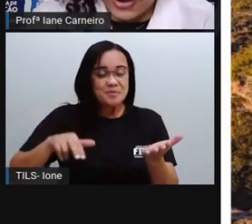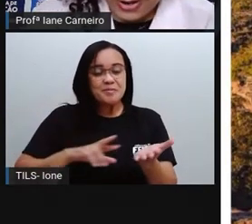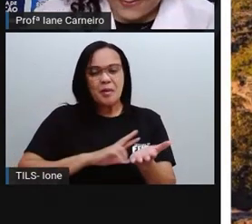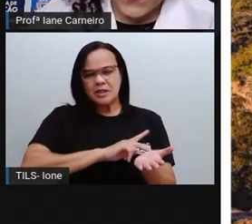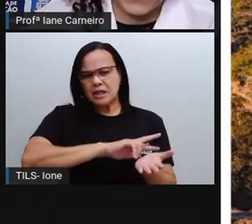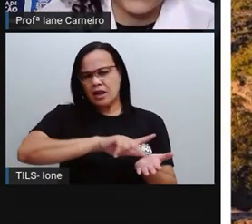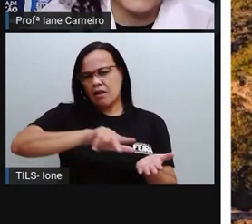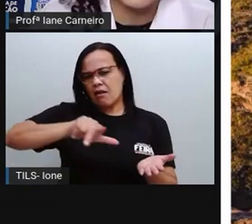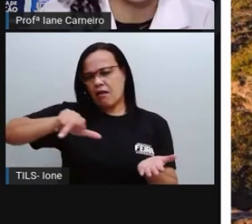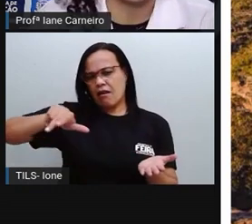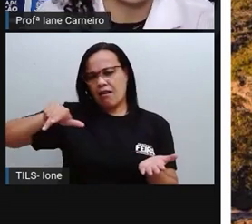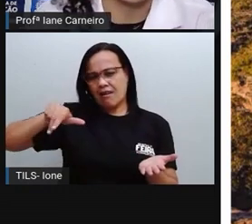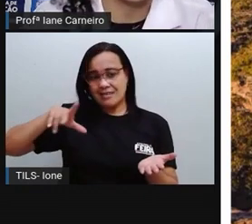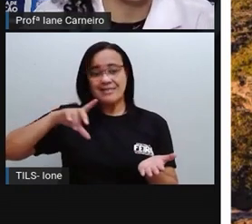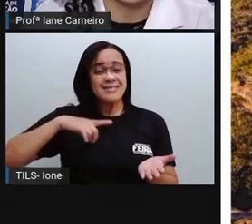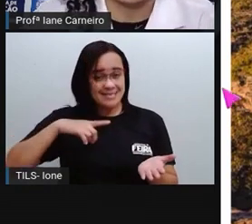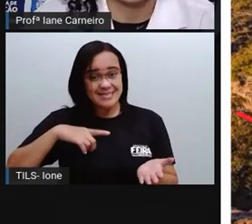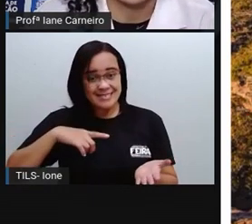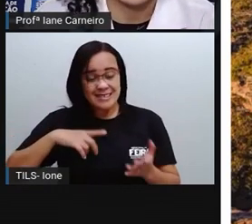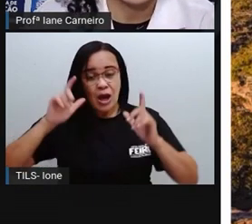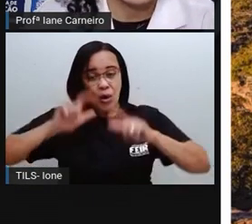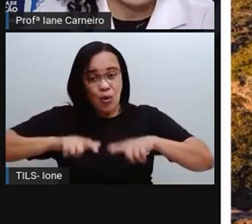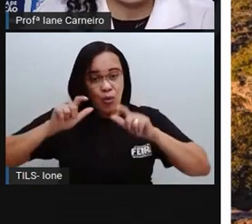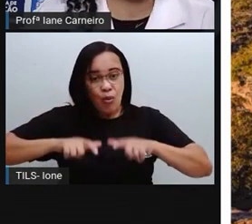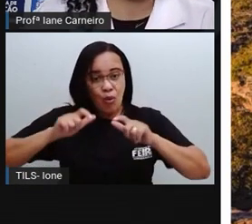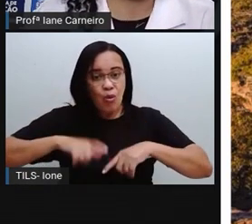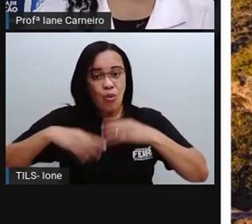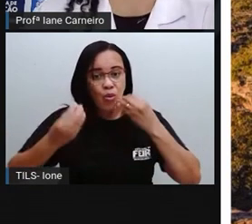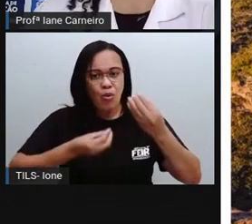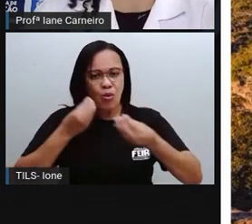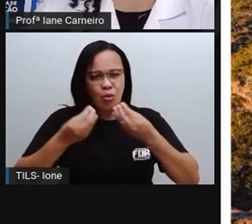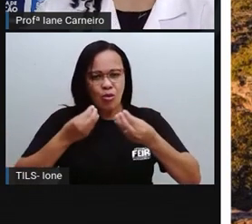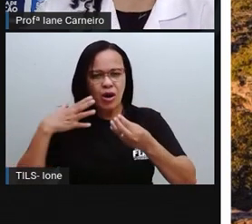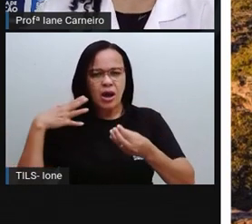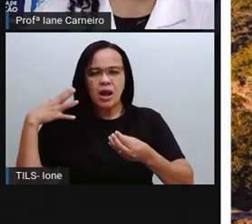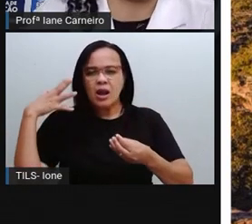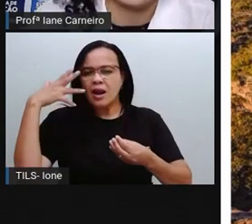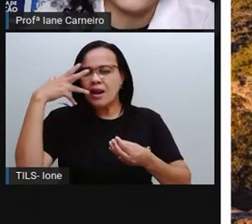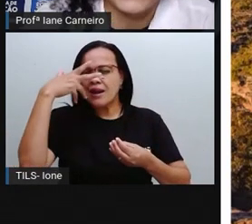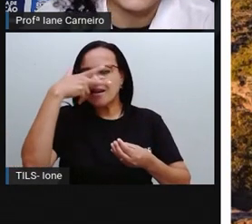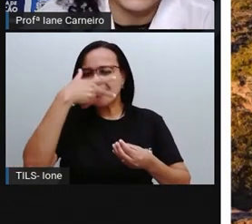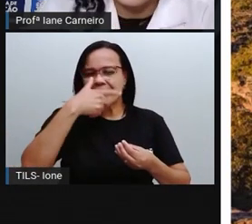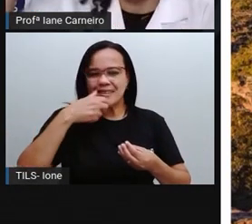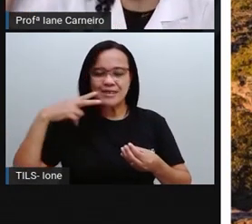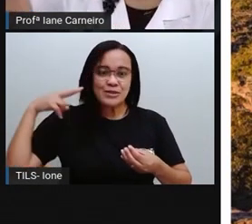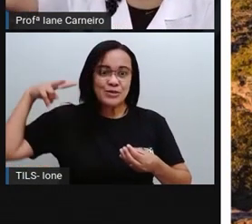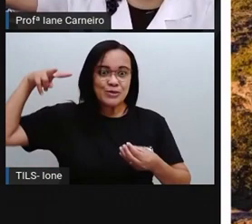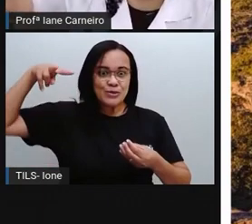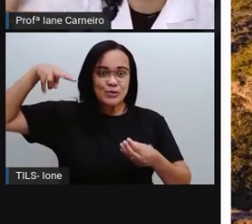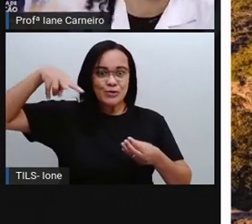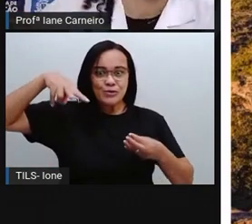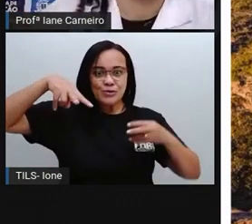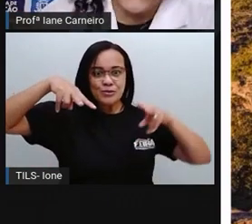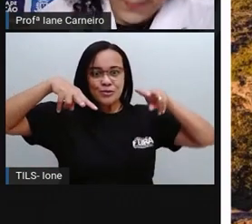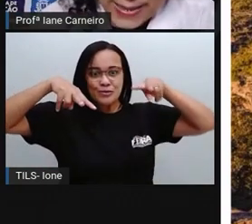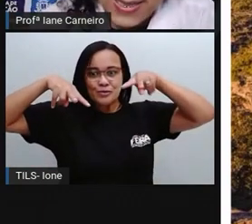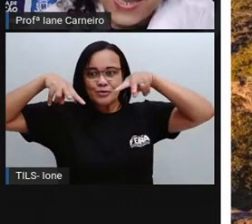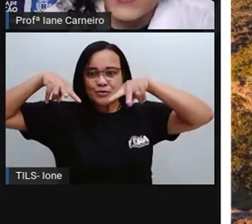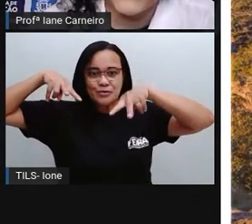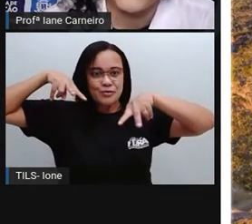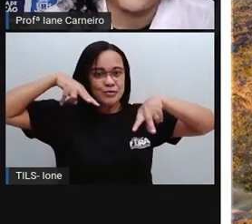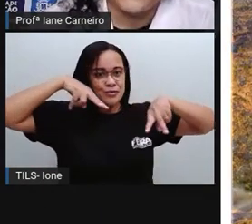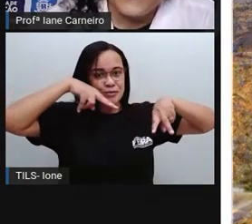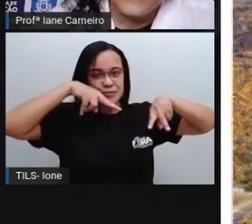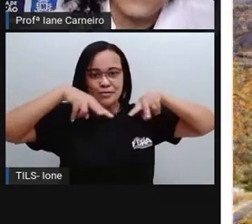nossa região, tá bom? E esse lugar aqui da Chapada, ó, é lindíssimo, né? Aqui é a visão que a gente tem lá em cima do morro do Pai